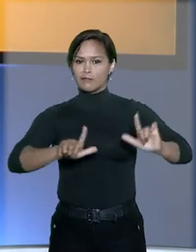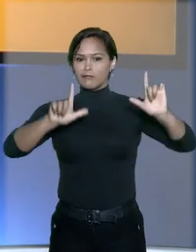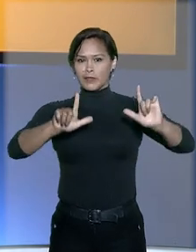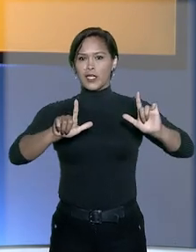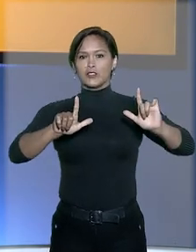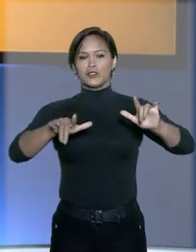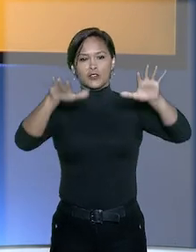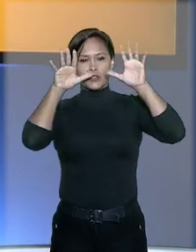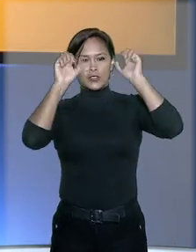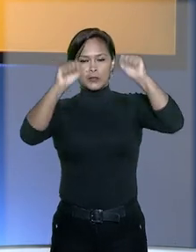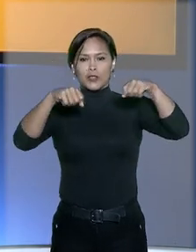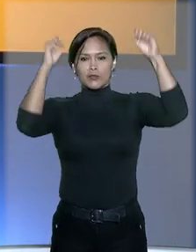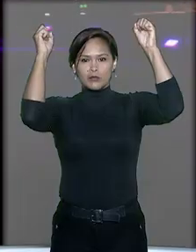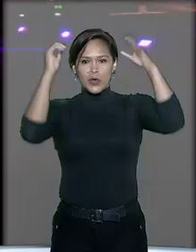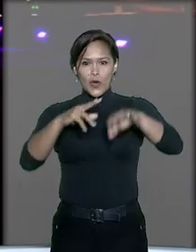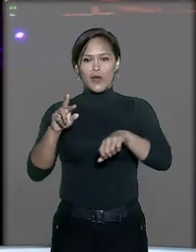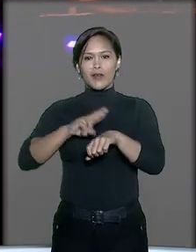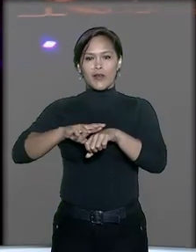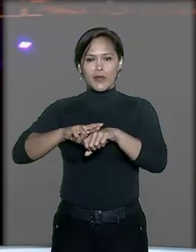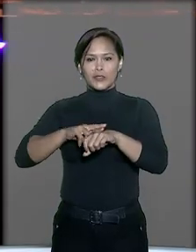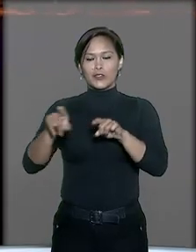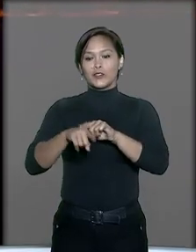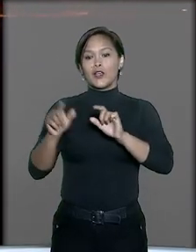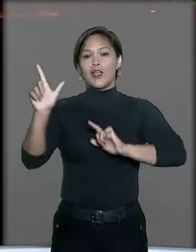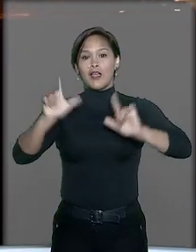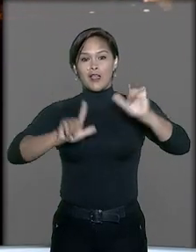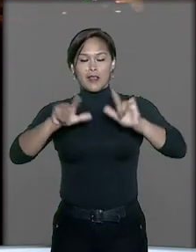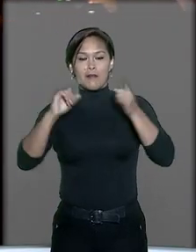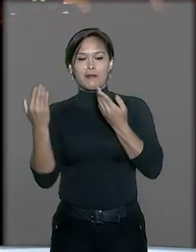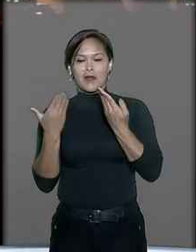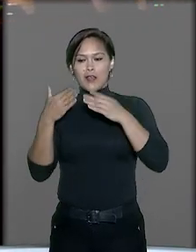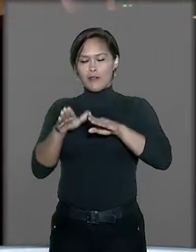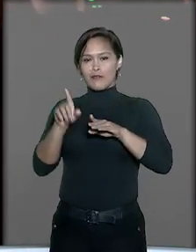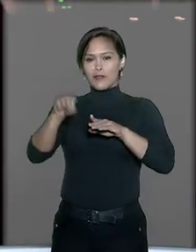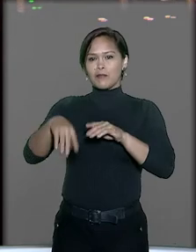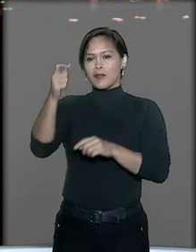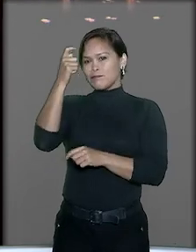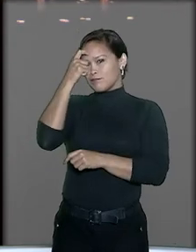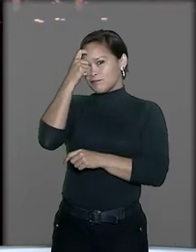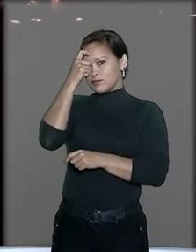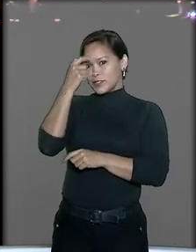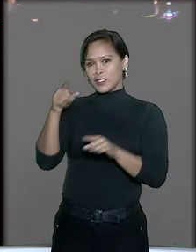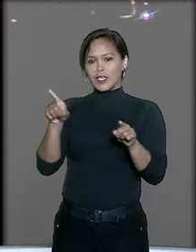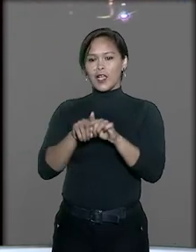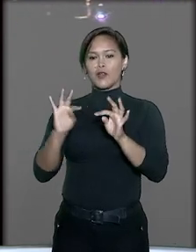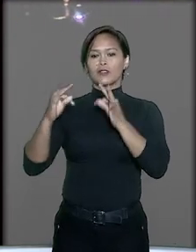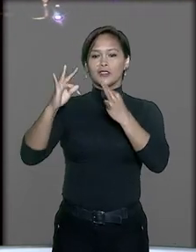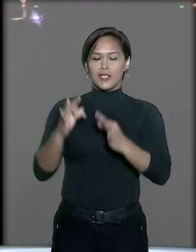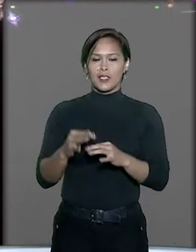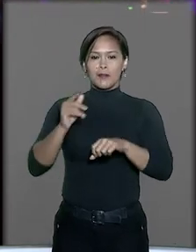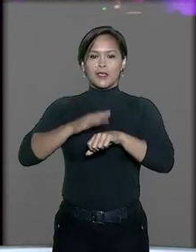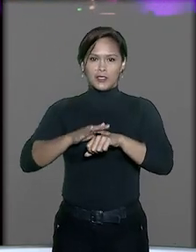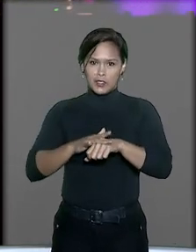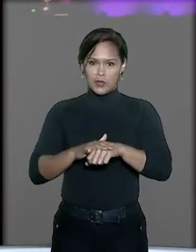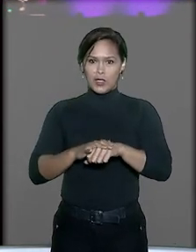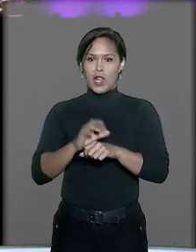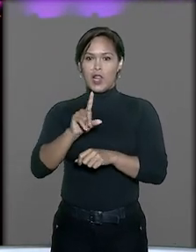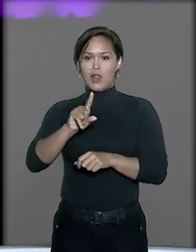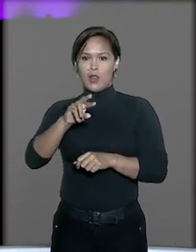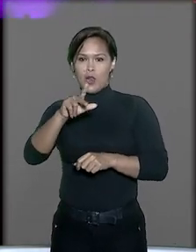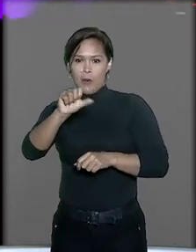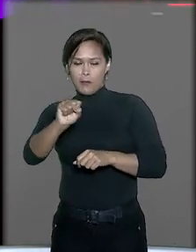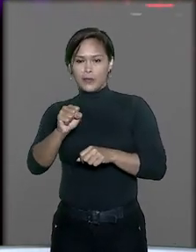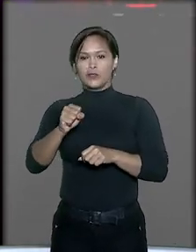Tribunal Iluminado de Roxo. A campanha é voltada para a conscientização e tratamento das doenças lupus,